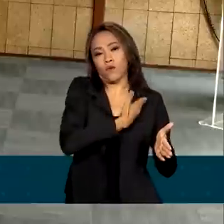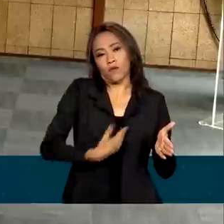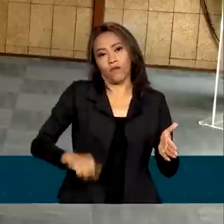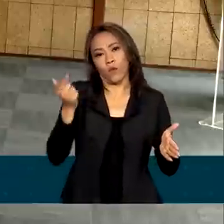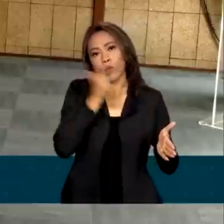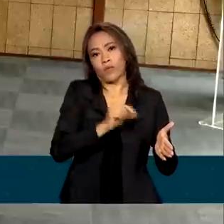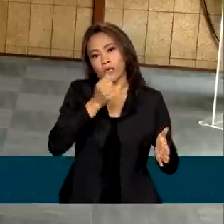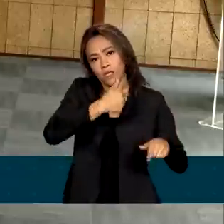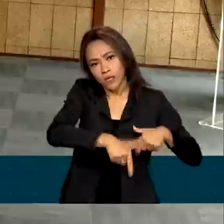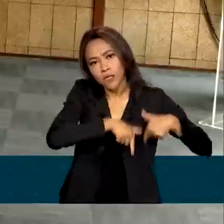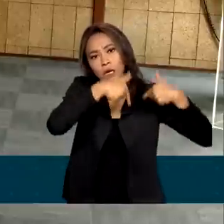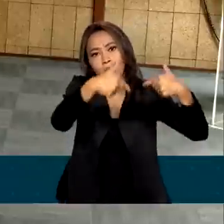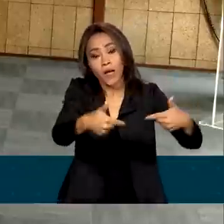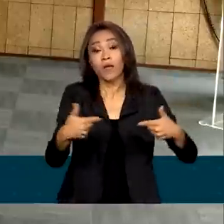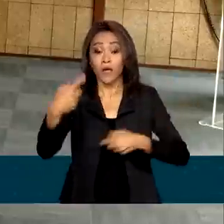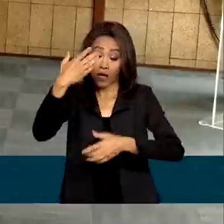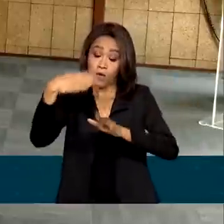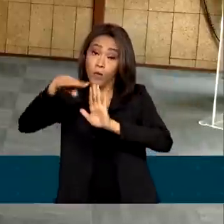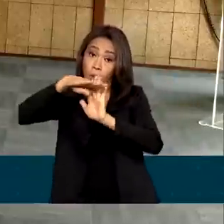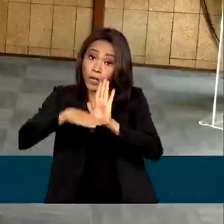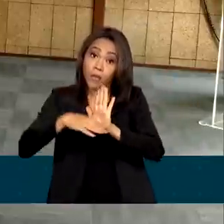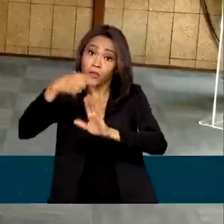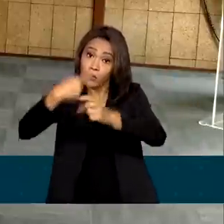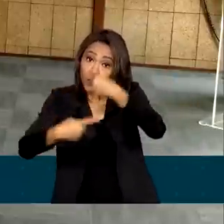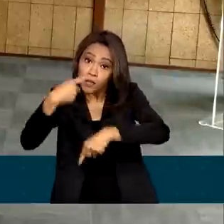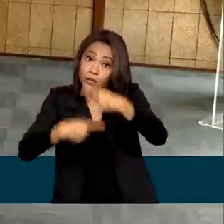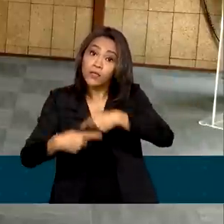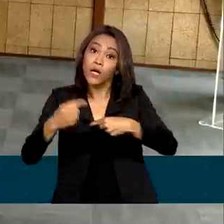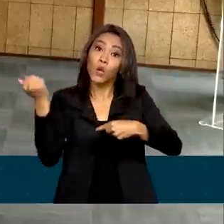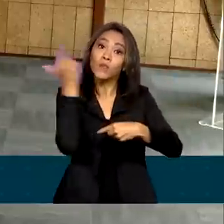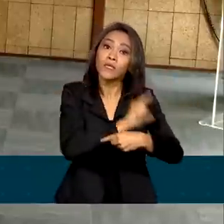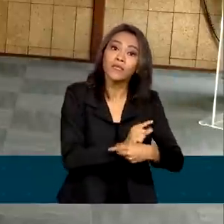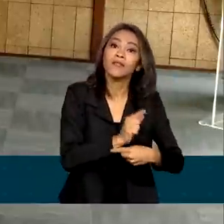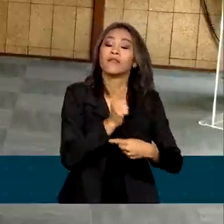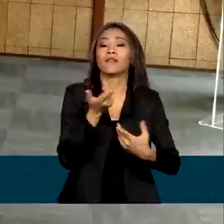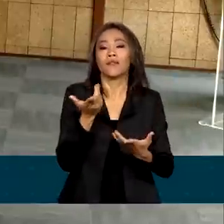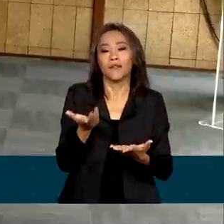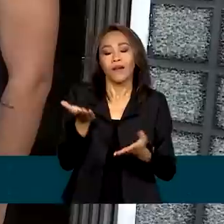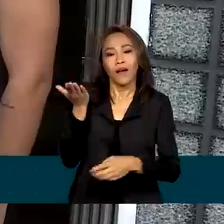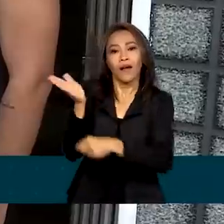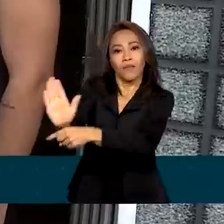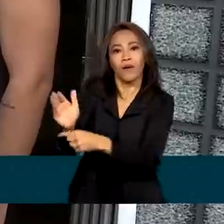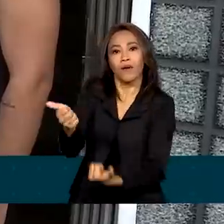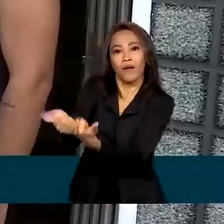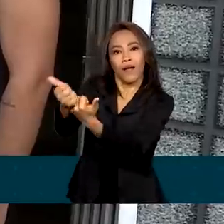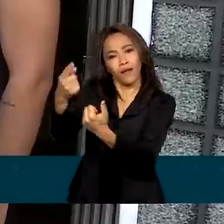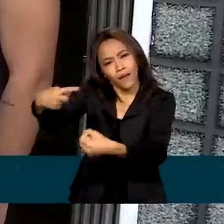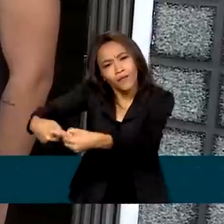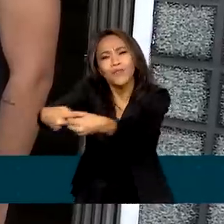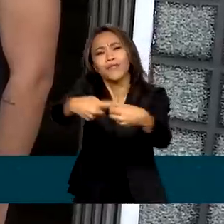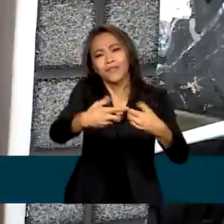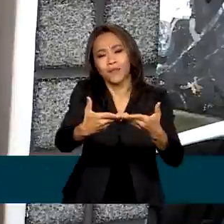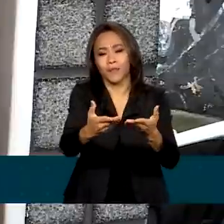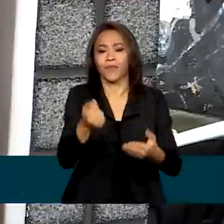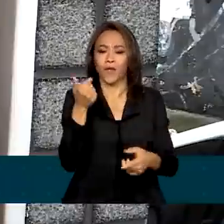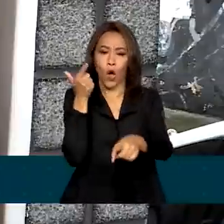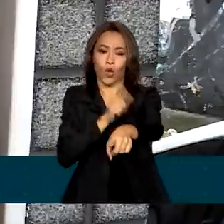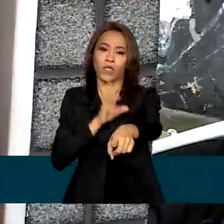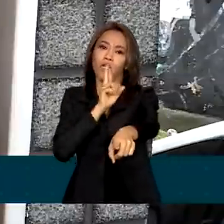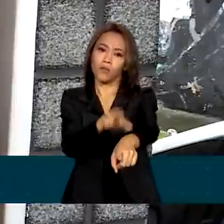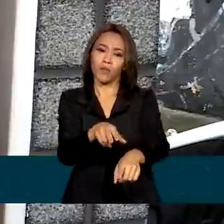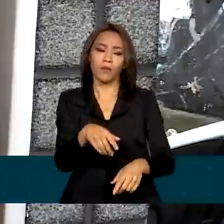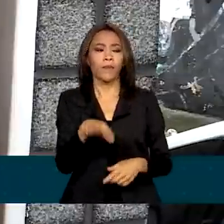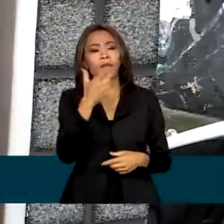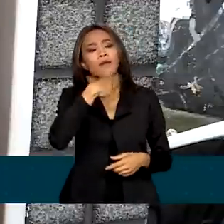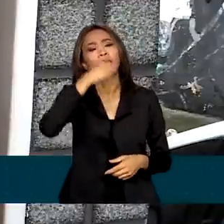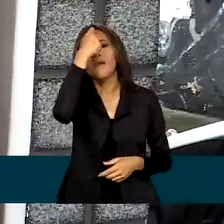e fazer com que a política pública chegue no maior detalhe, que é o município. Michel topou responder. É importante saber quem